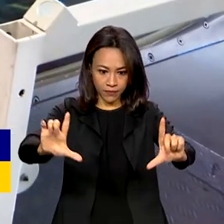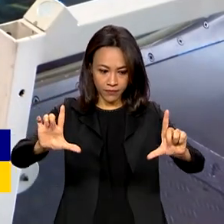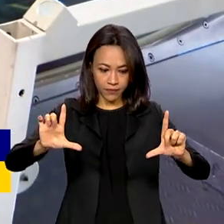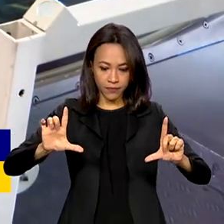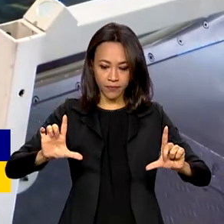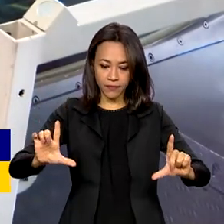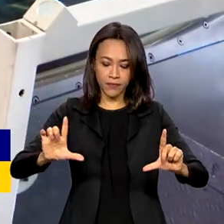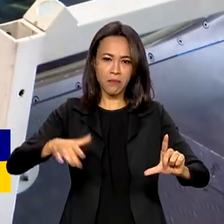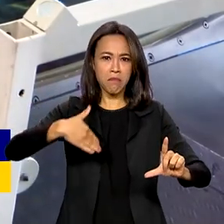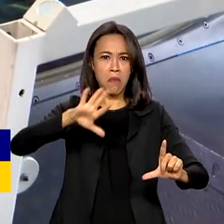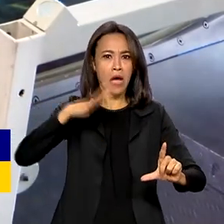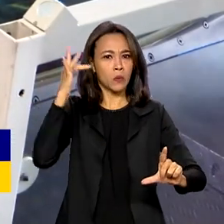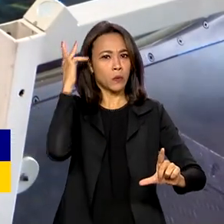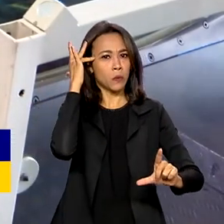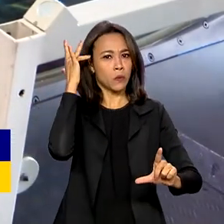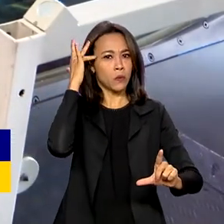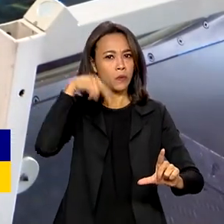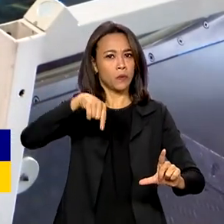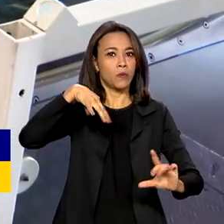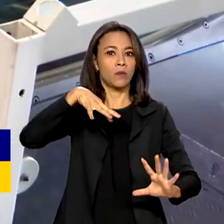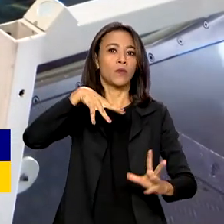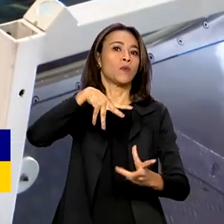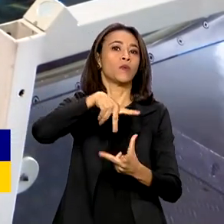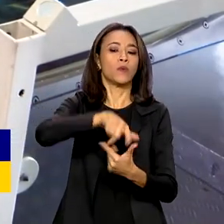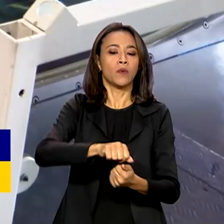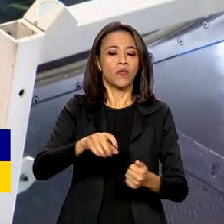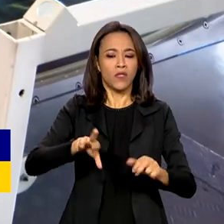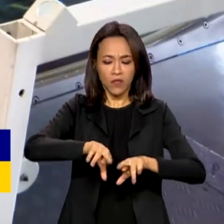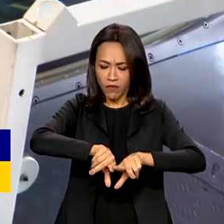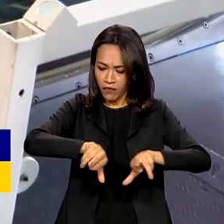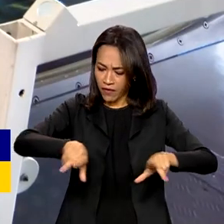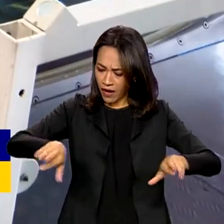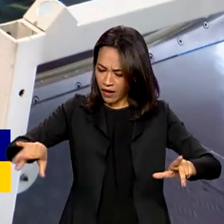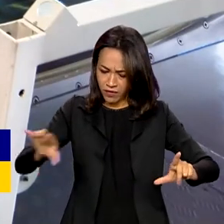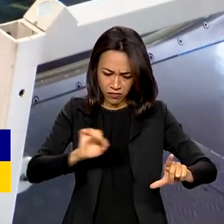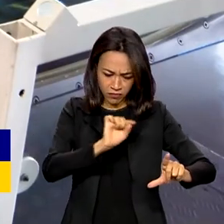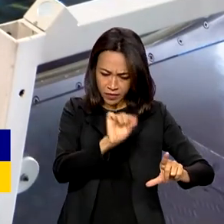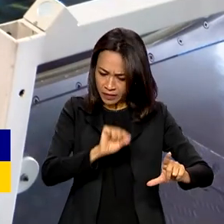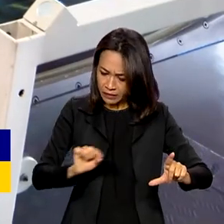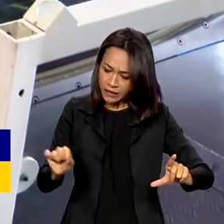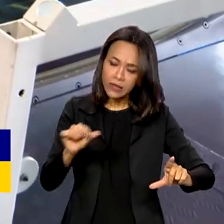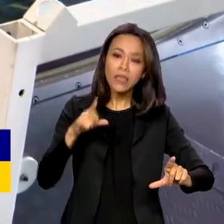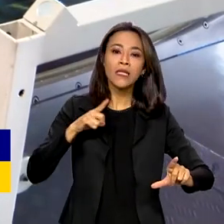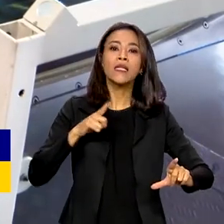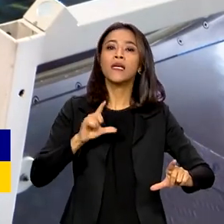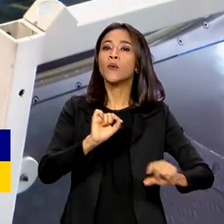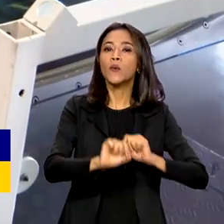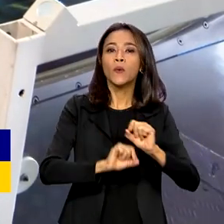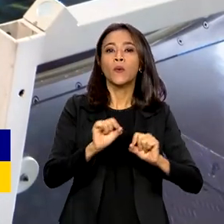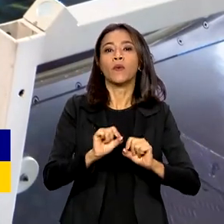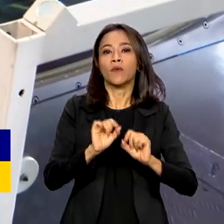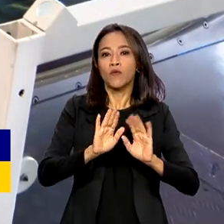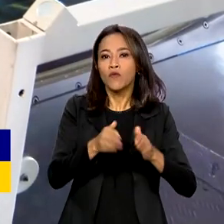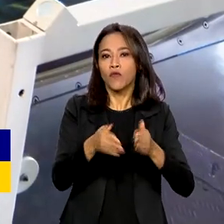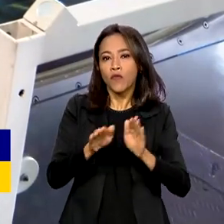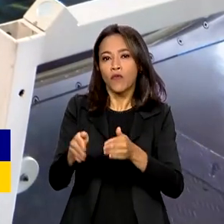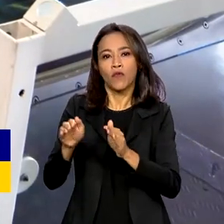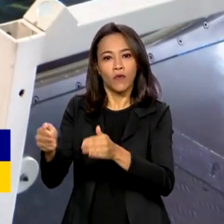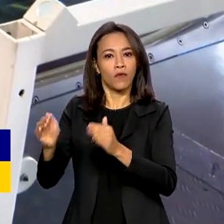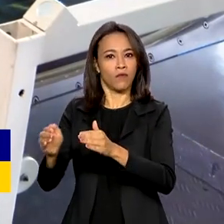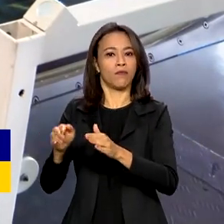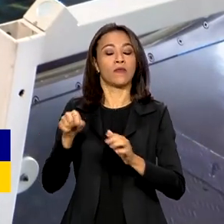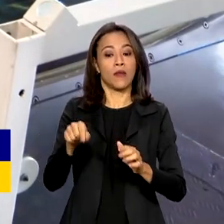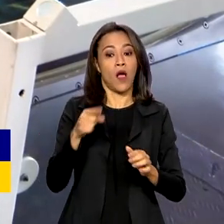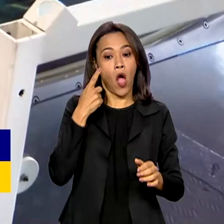de um dos caças mais modernos do mundo. São vários computadores, cada um deles dedicado a uma tarefa específica. E olha